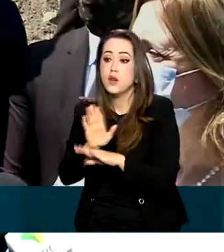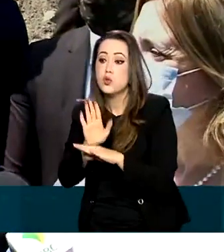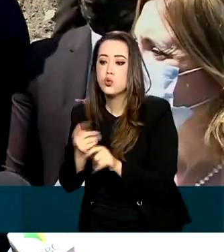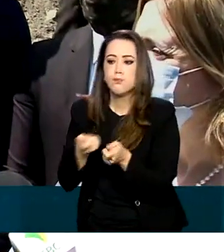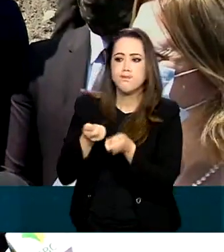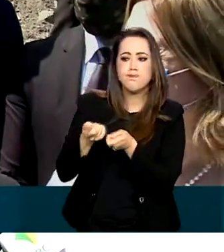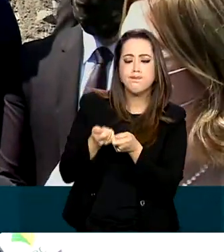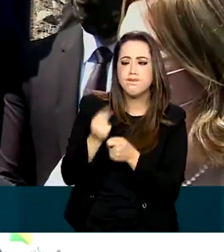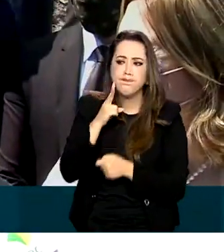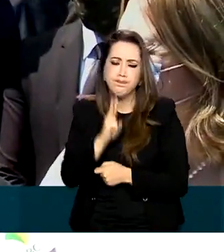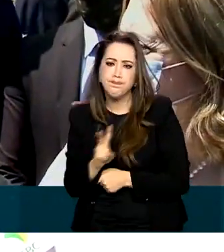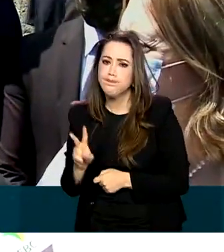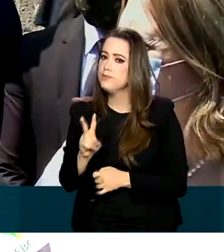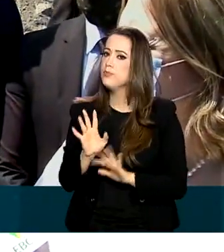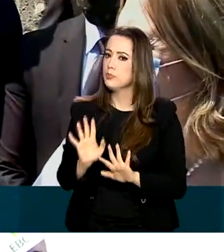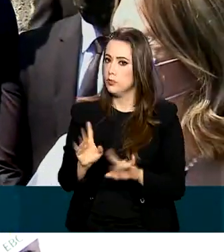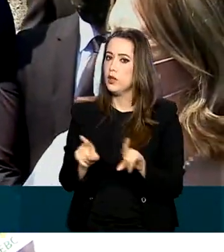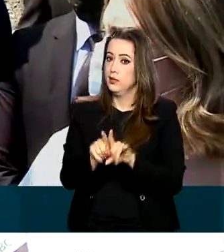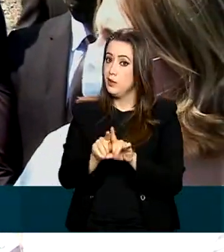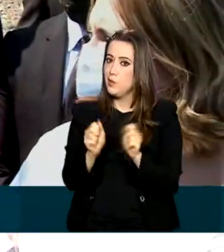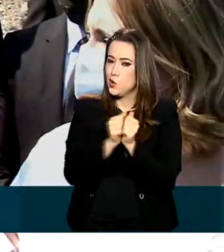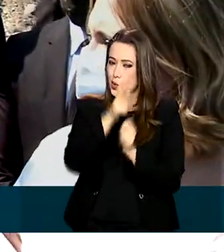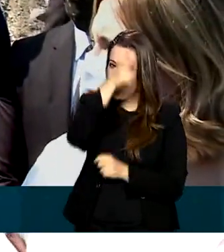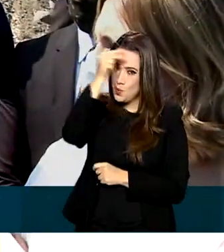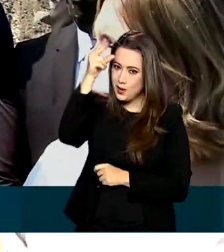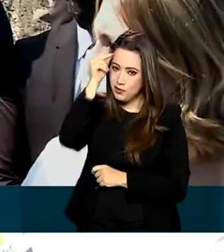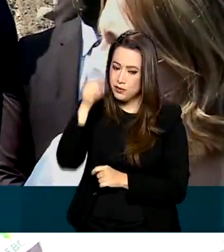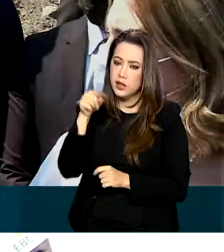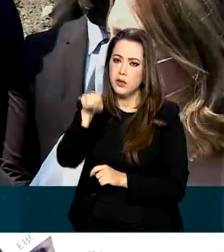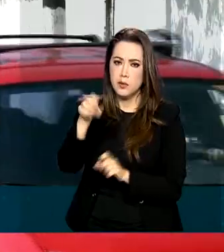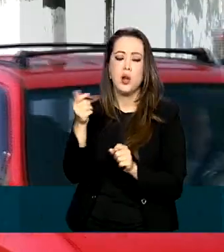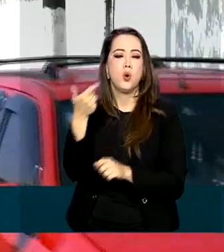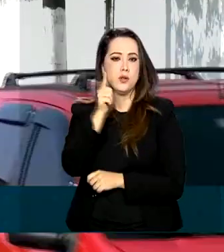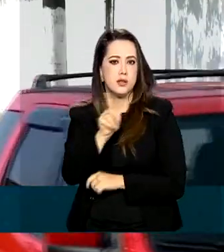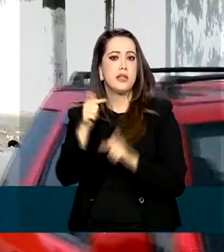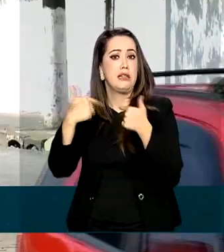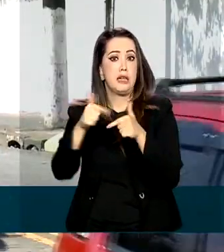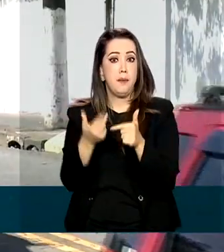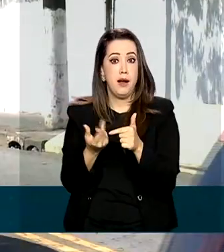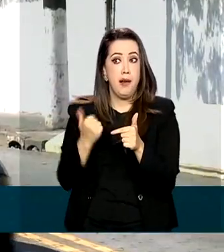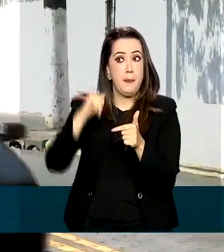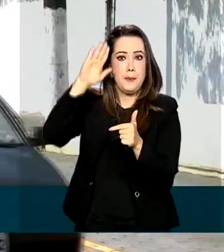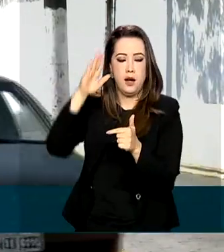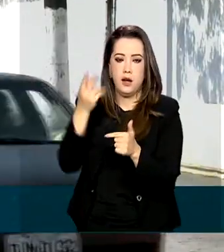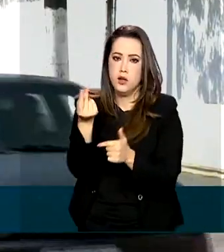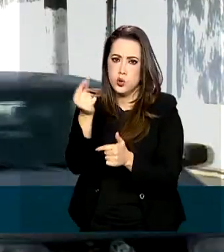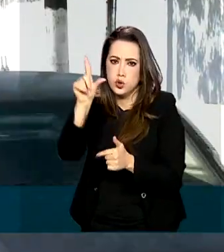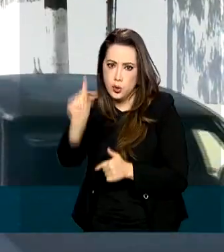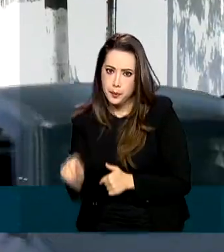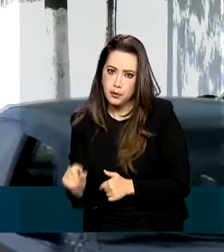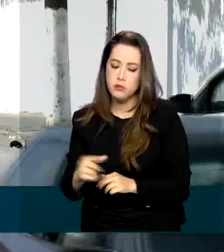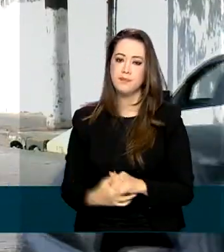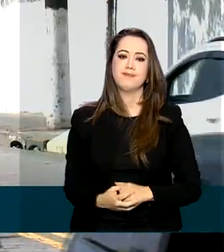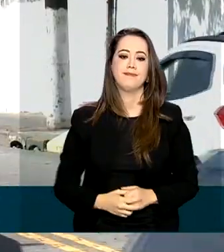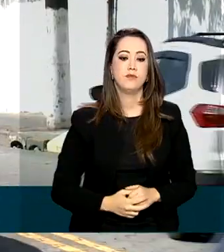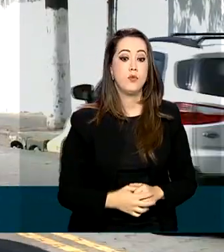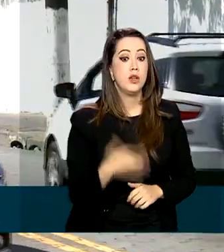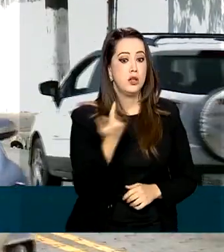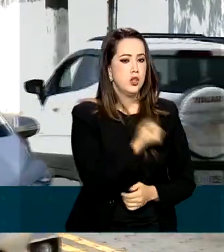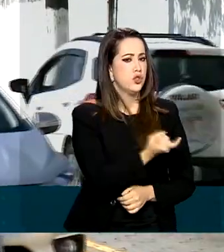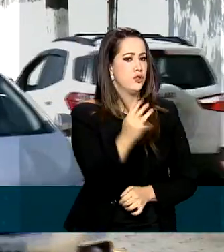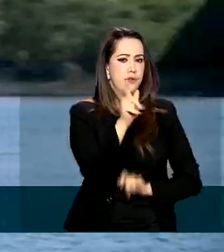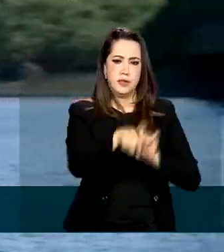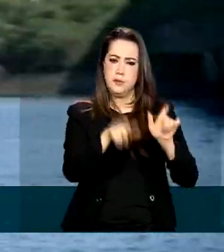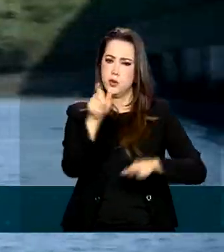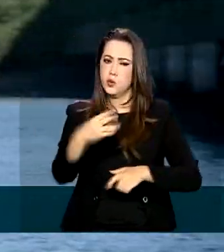também com prefeito, com os lugares locais, de modo que se faça mais com menos. Cerca de 350 mil pessoas que vivem na